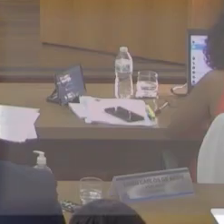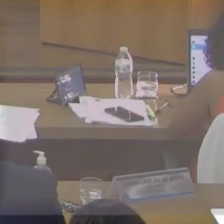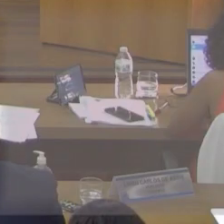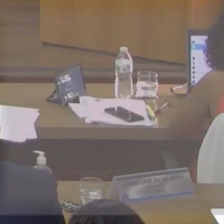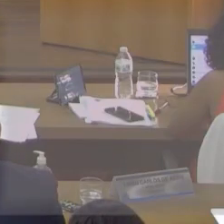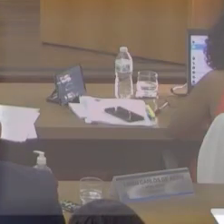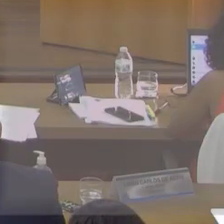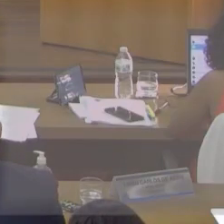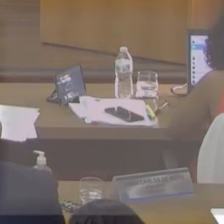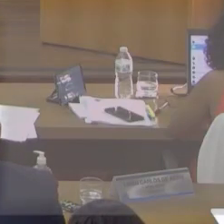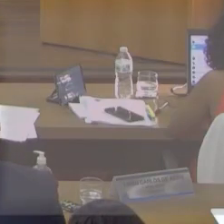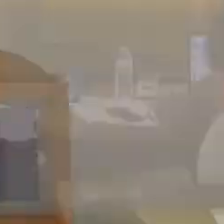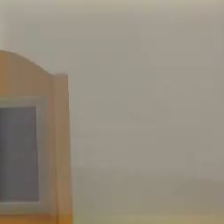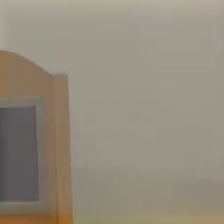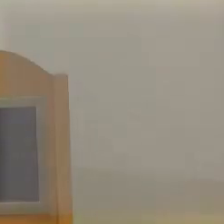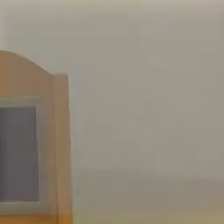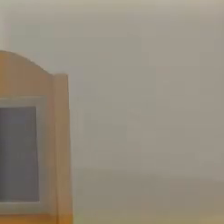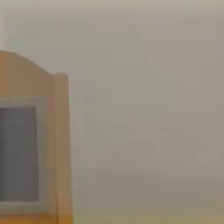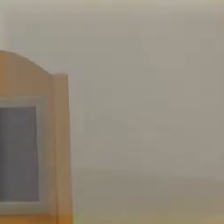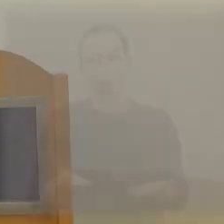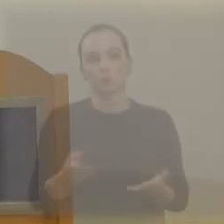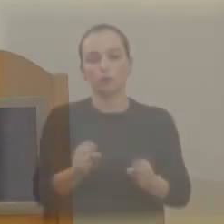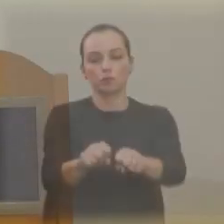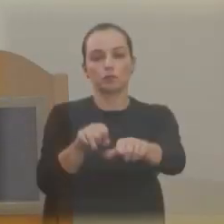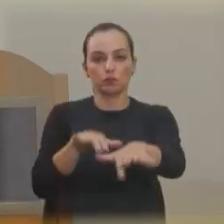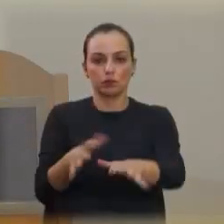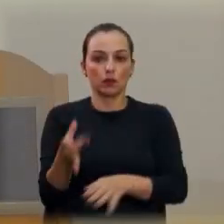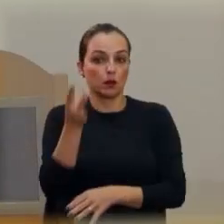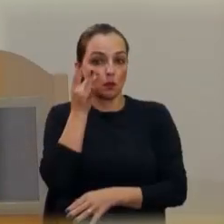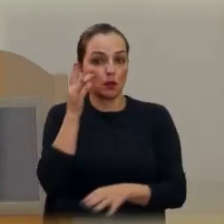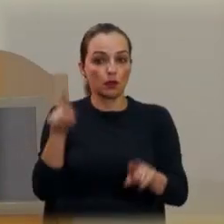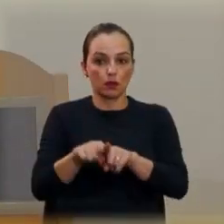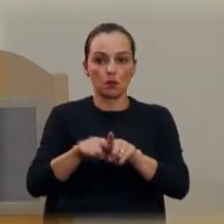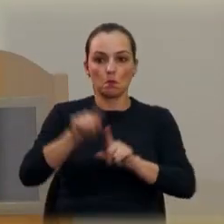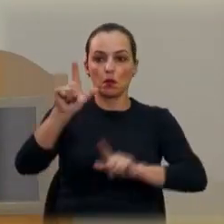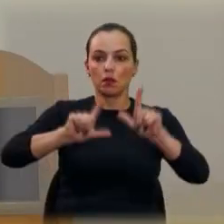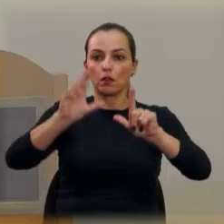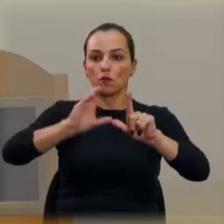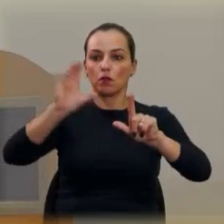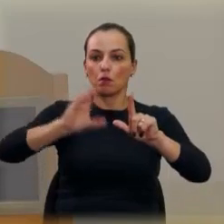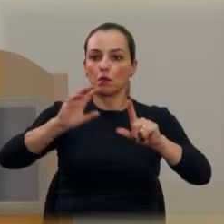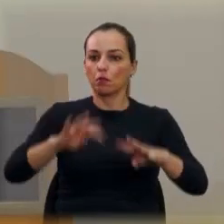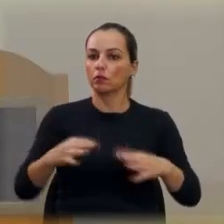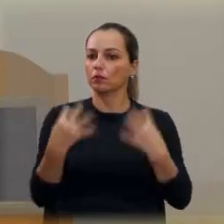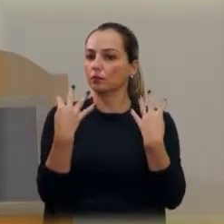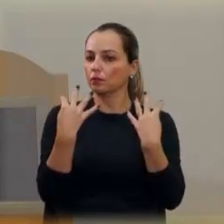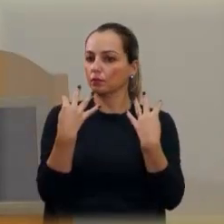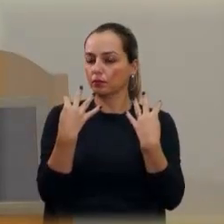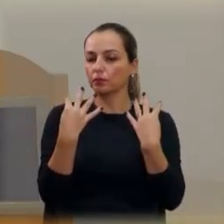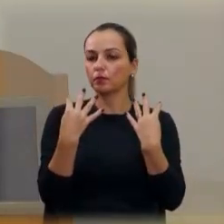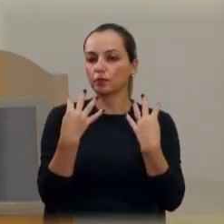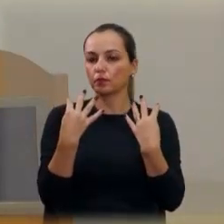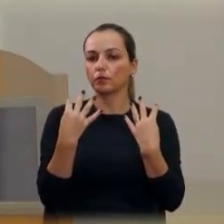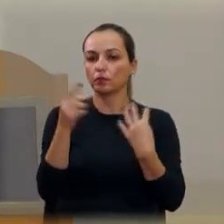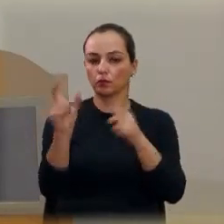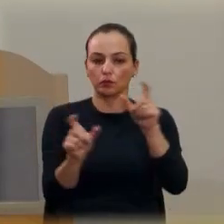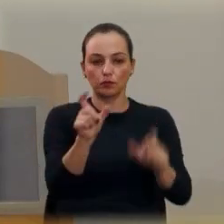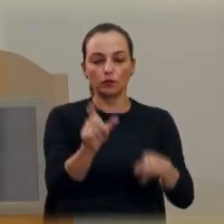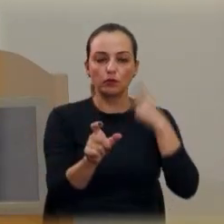Mais uma vez, boa tarde a todos, todos que estão no plenário, todos que assistem pela transmissão, aos vereadores.